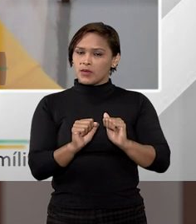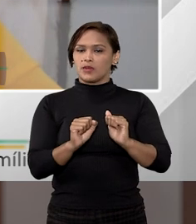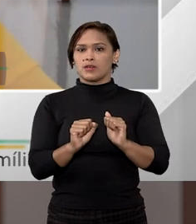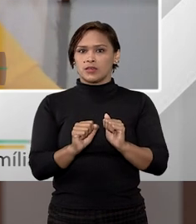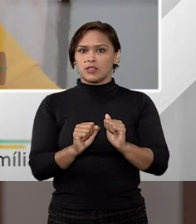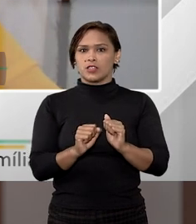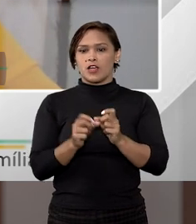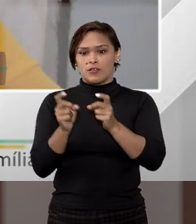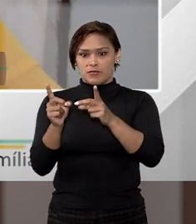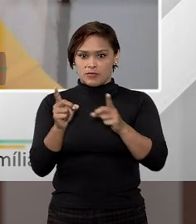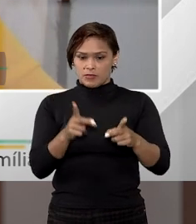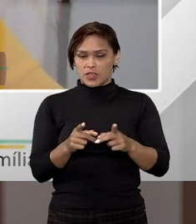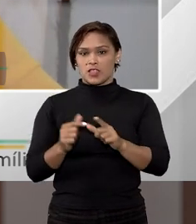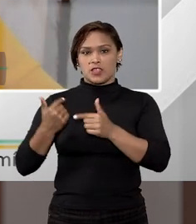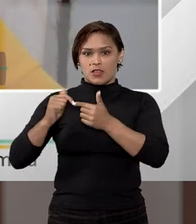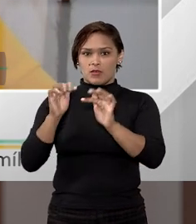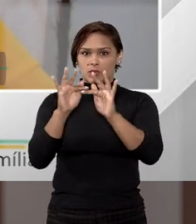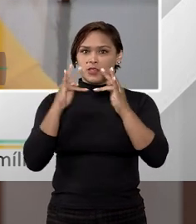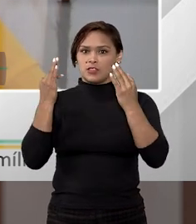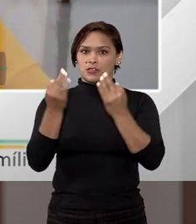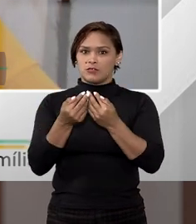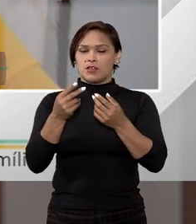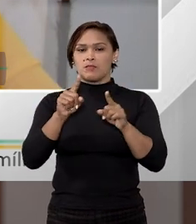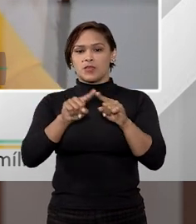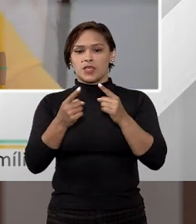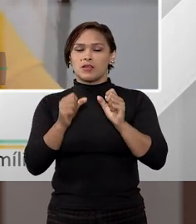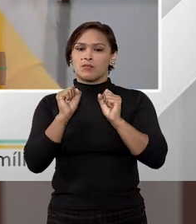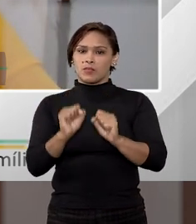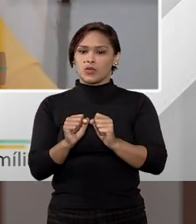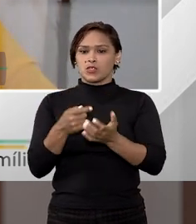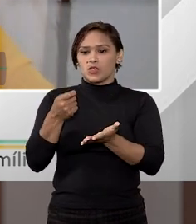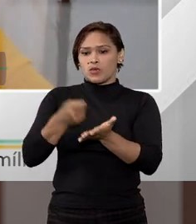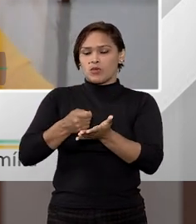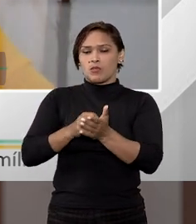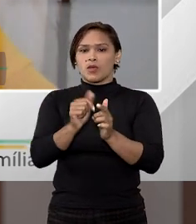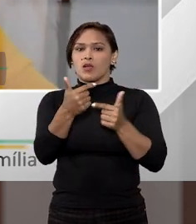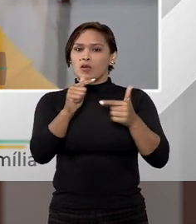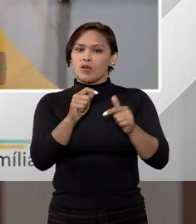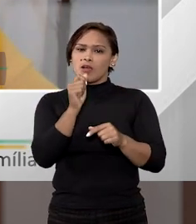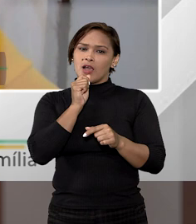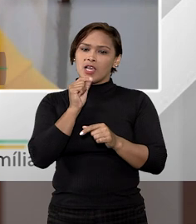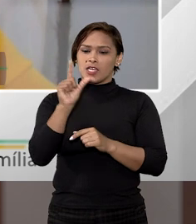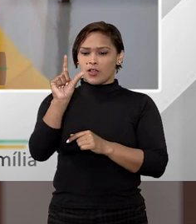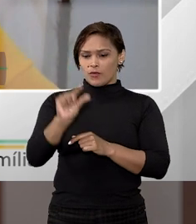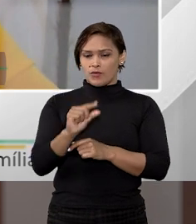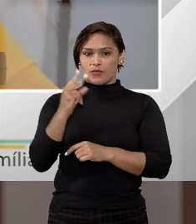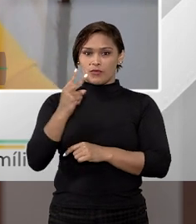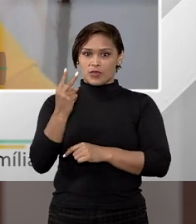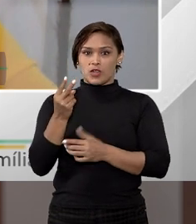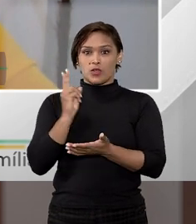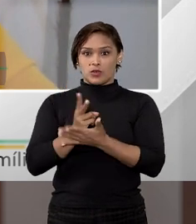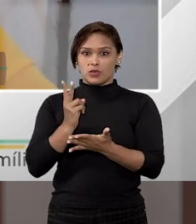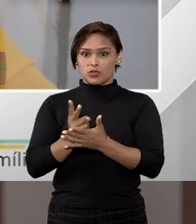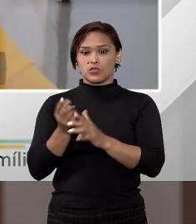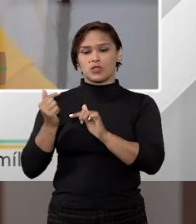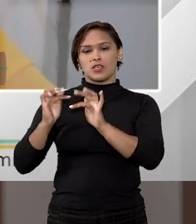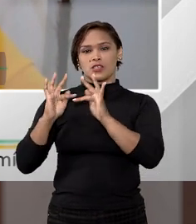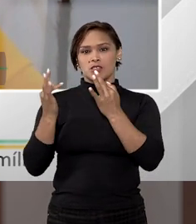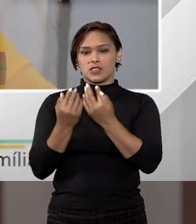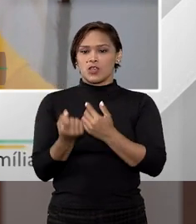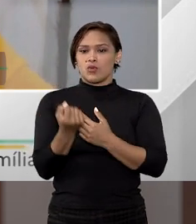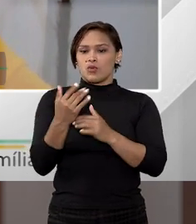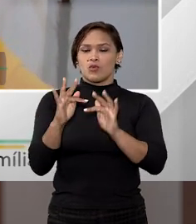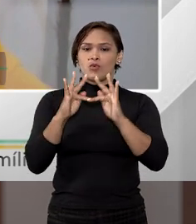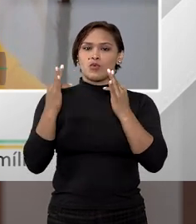sim, vender o seu bem de família e, desde que você possa comprar outro, ainda que de menor valor, ele continua sendo o seu